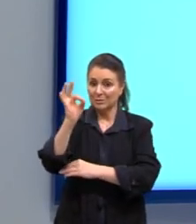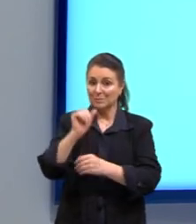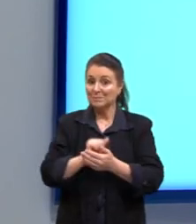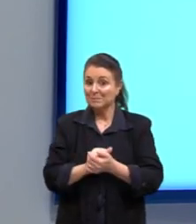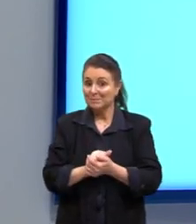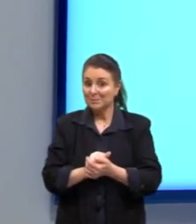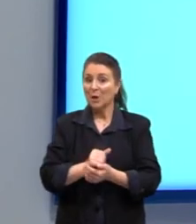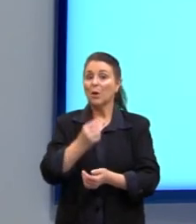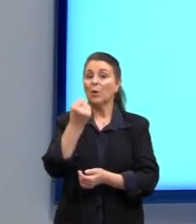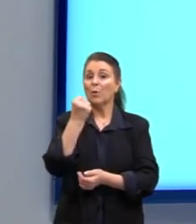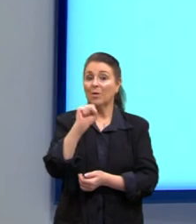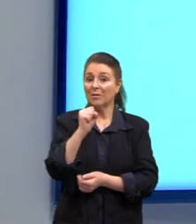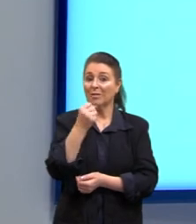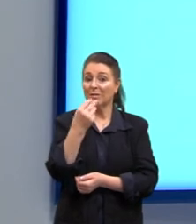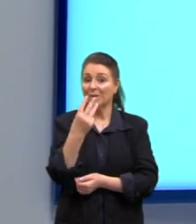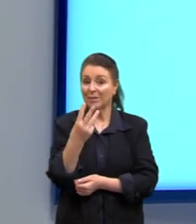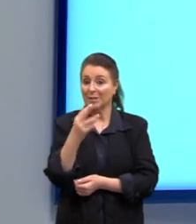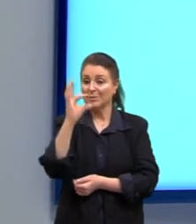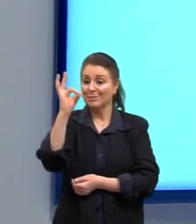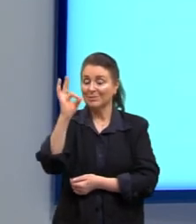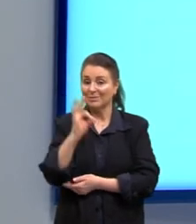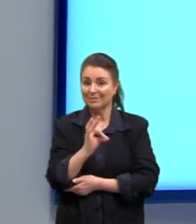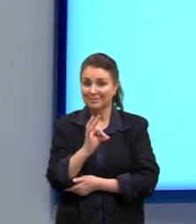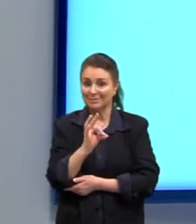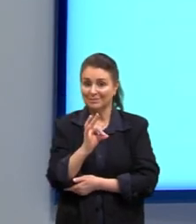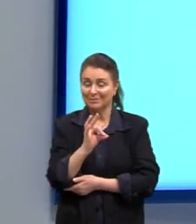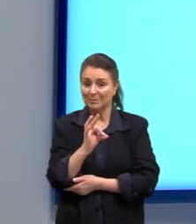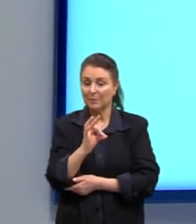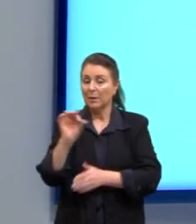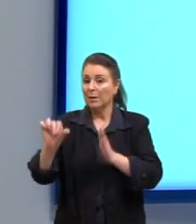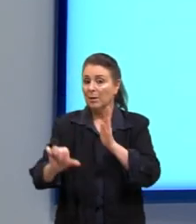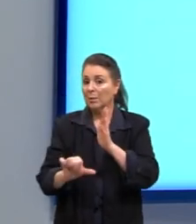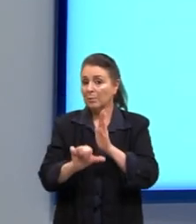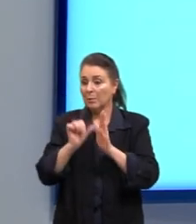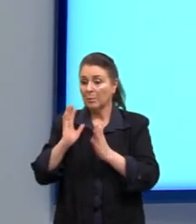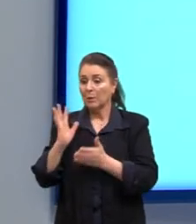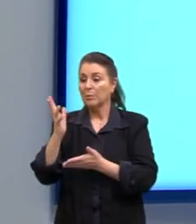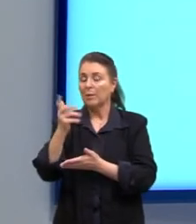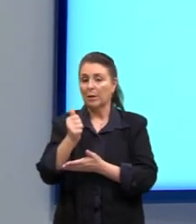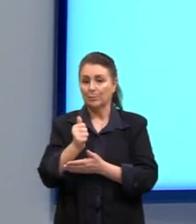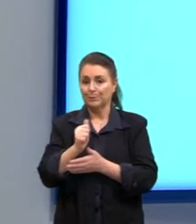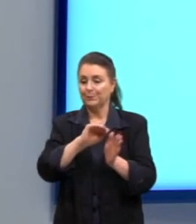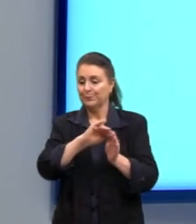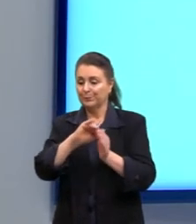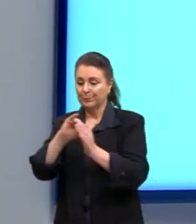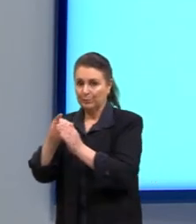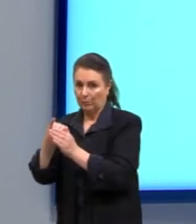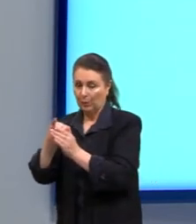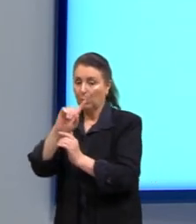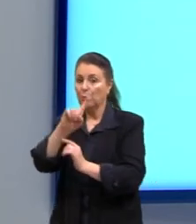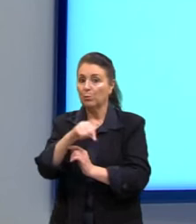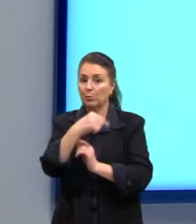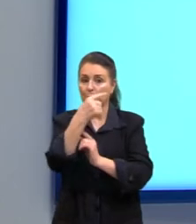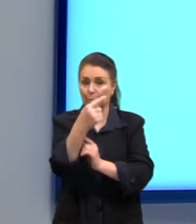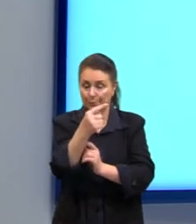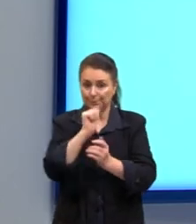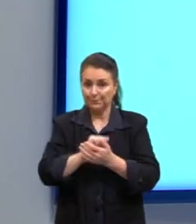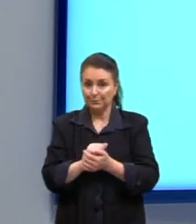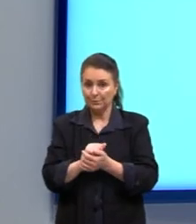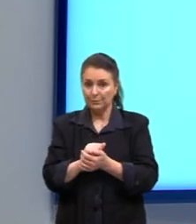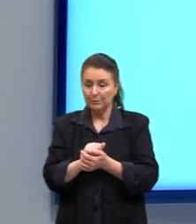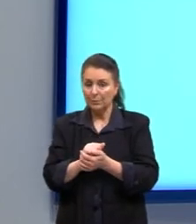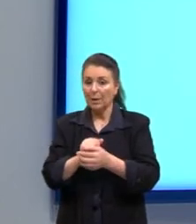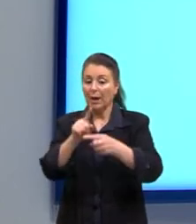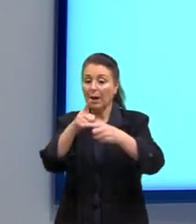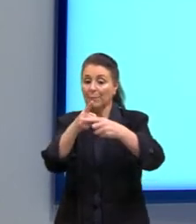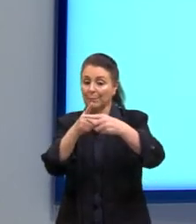de 83%. Primeiro dado, nós já temos. O próximo, podemos, então, chegar na